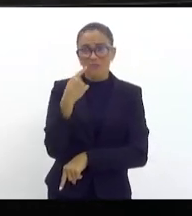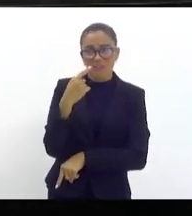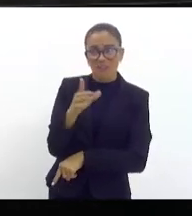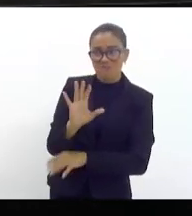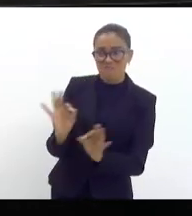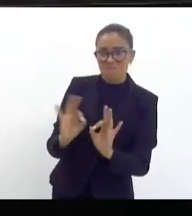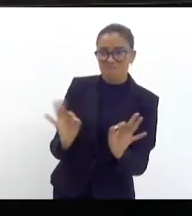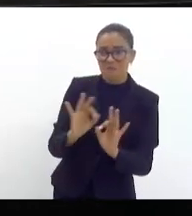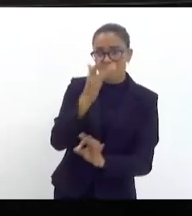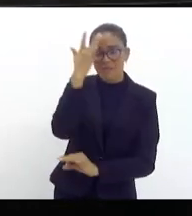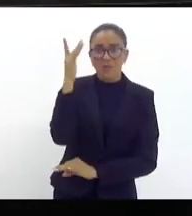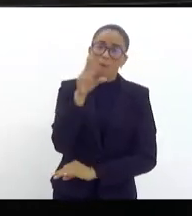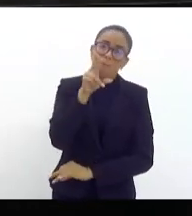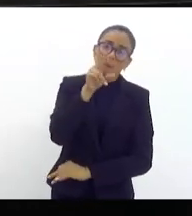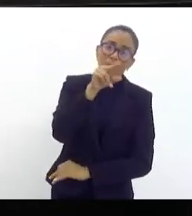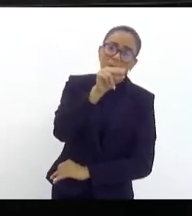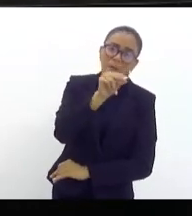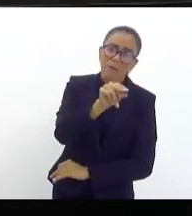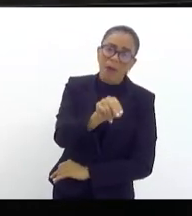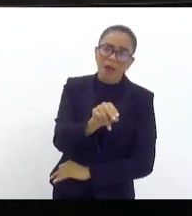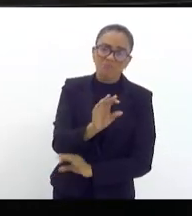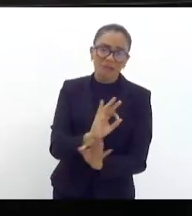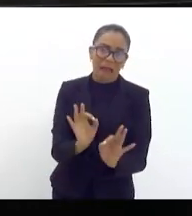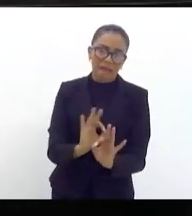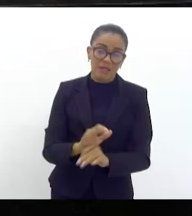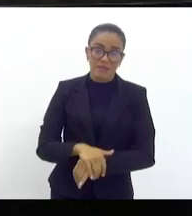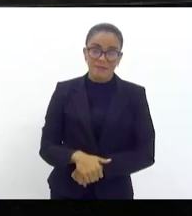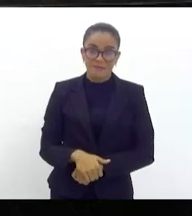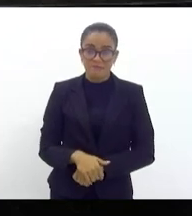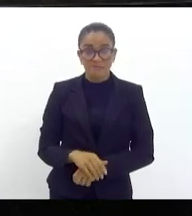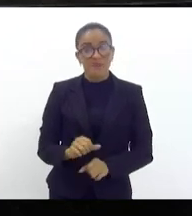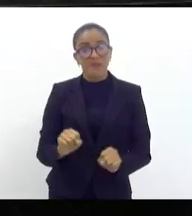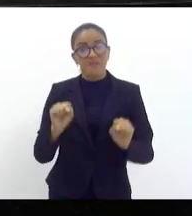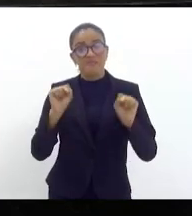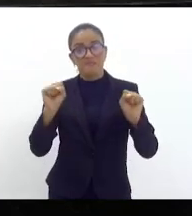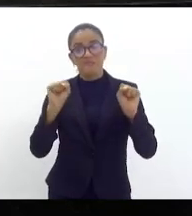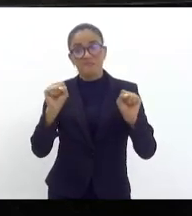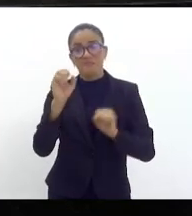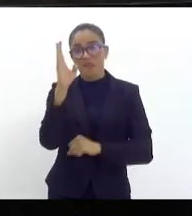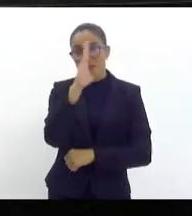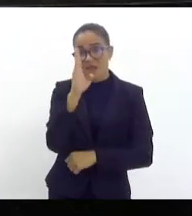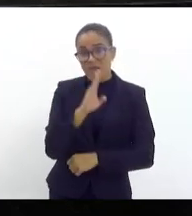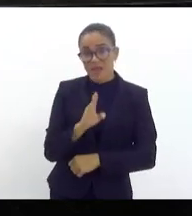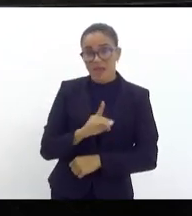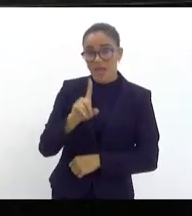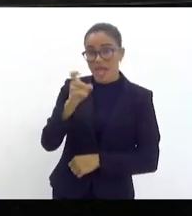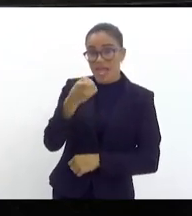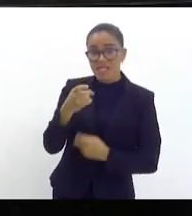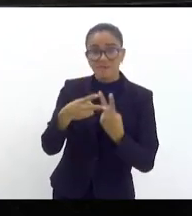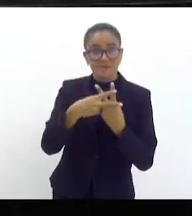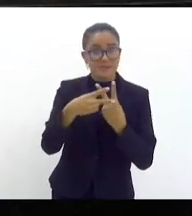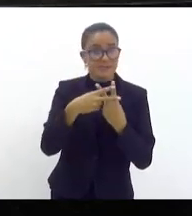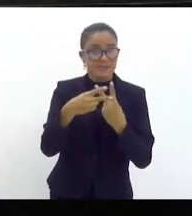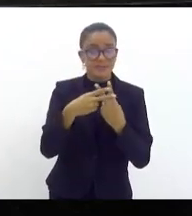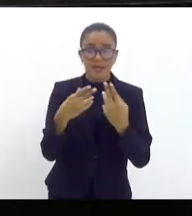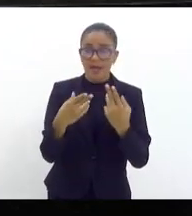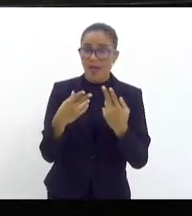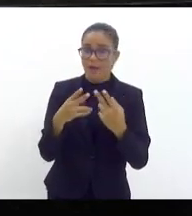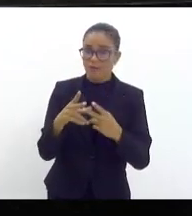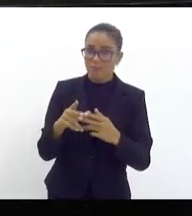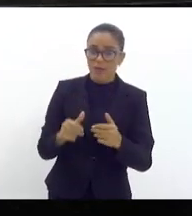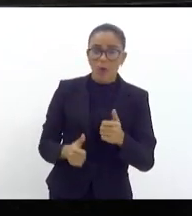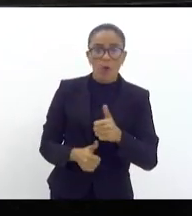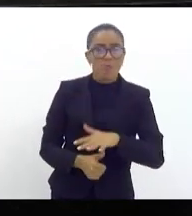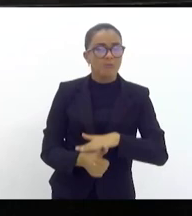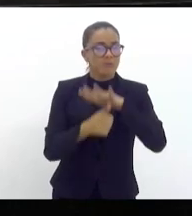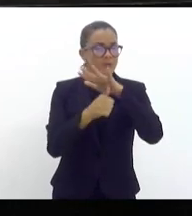aí dar um piu. enfim, viva o Brasil com o ex-presidiário à frente do nosso